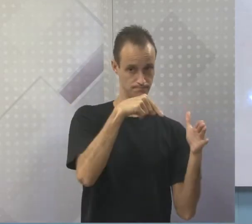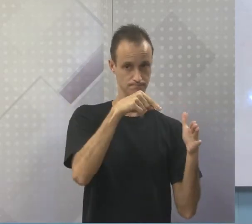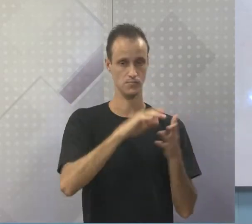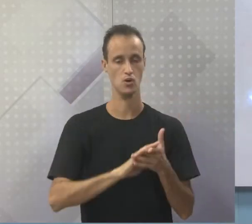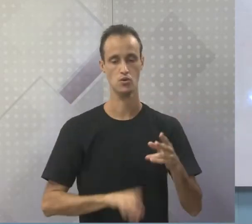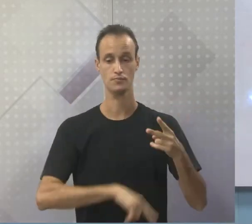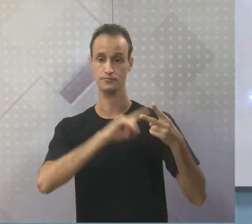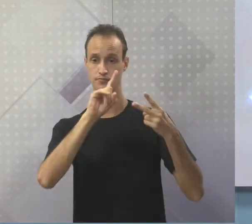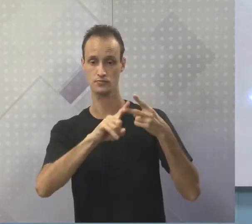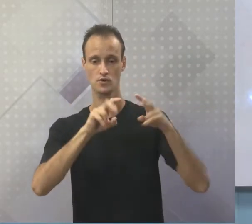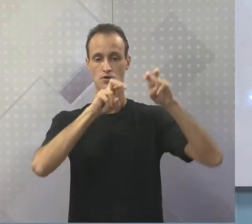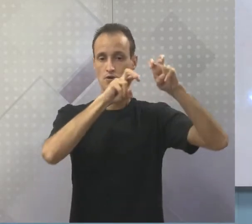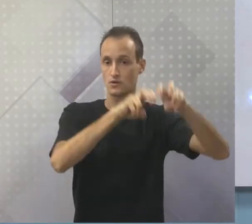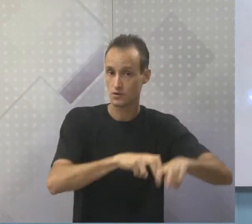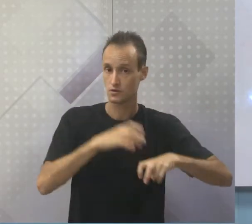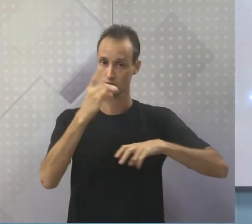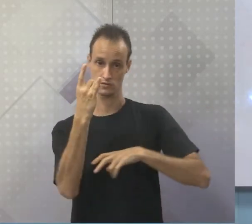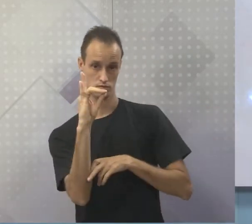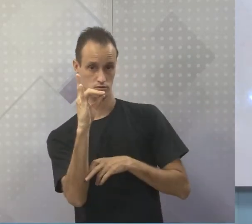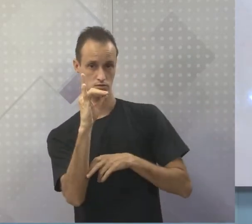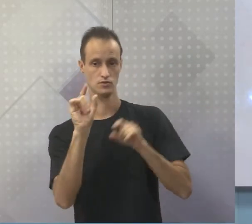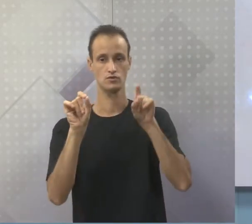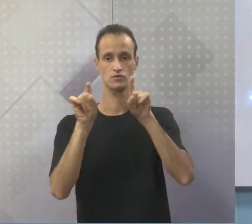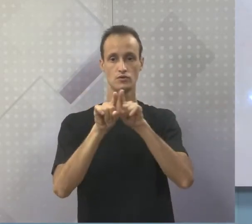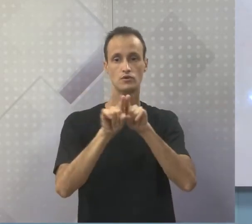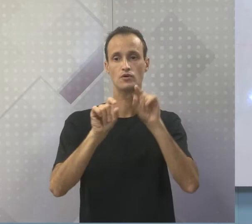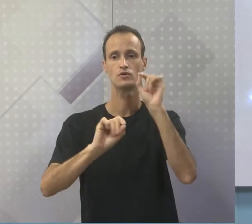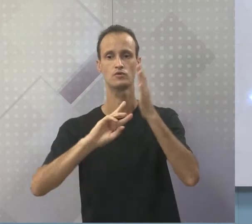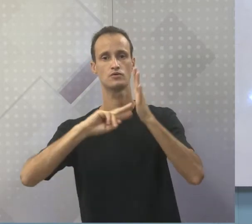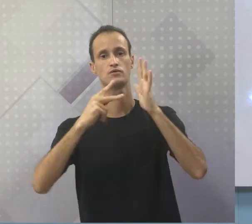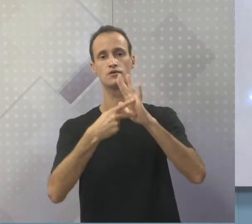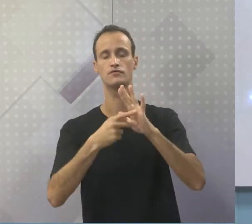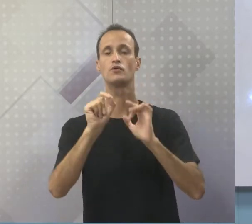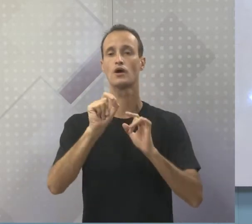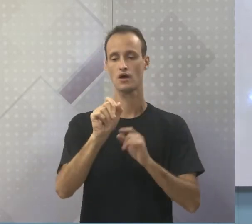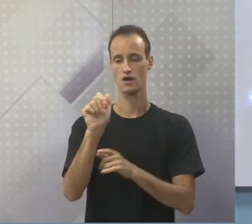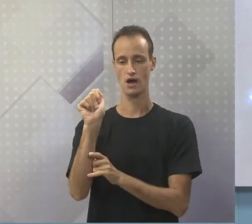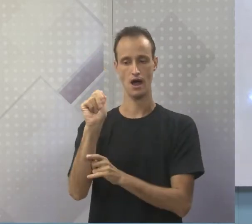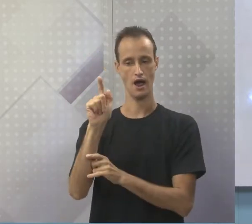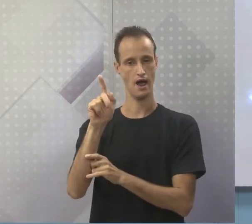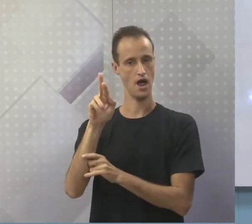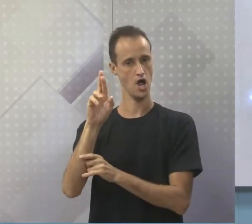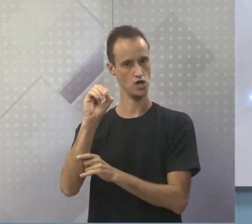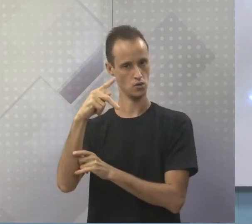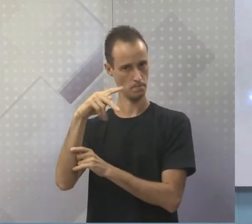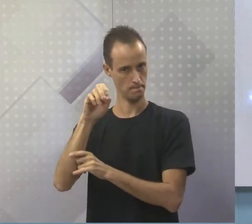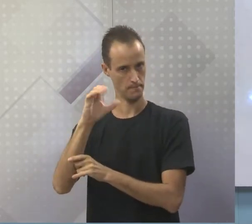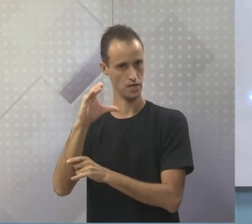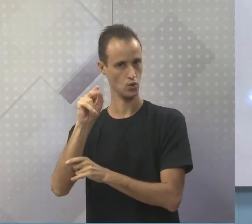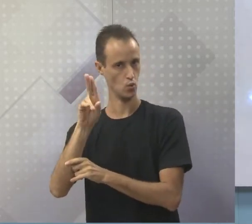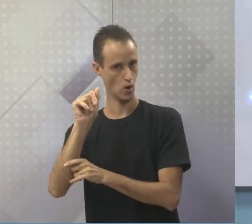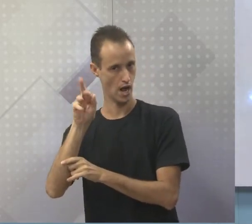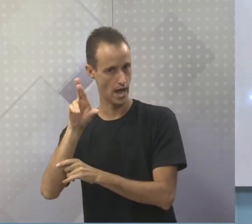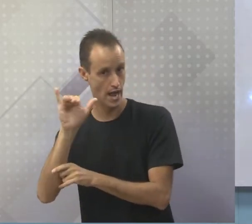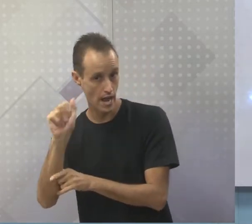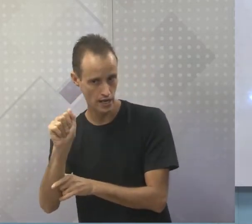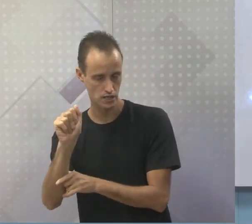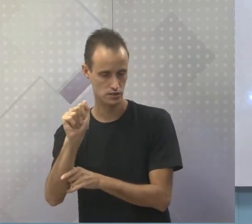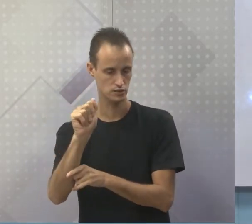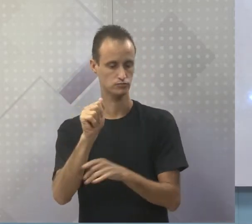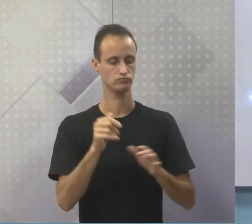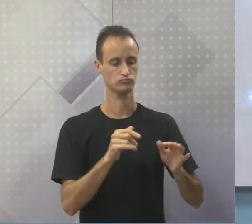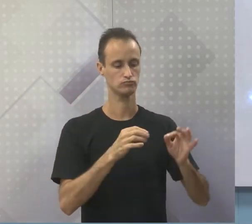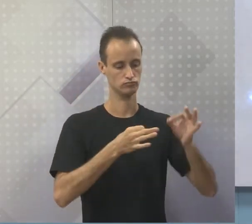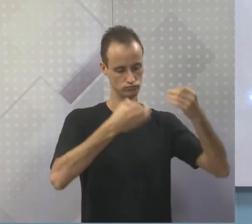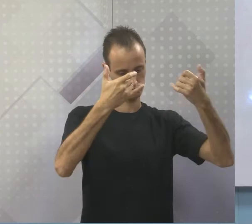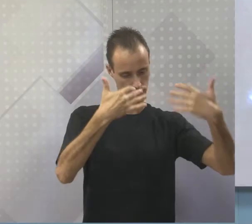a agricultura com a pecuária, é conhecida como agropecuária. E aí, juntando a agropecuária com o extrativismo, a gente fecha aí o setor primário.